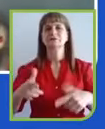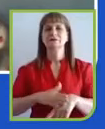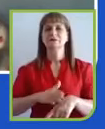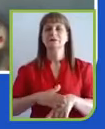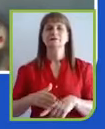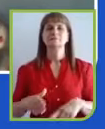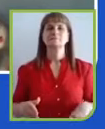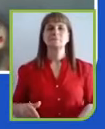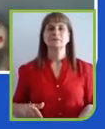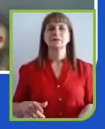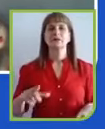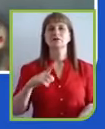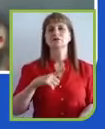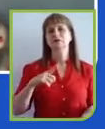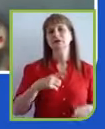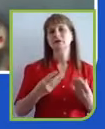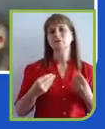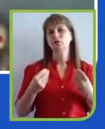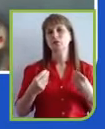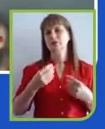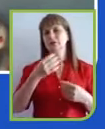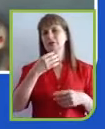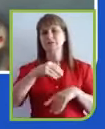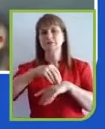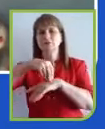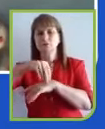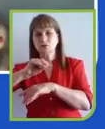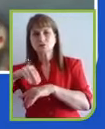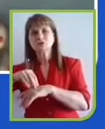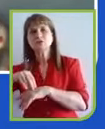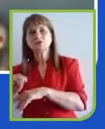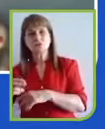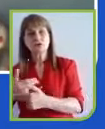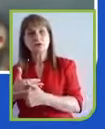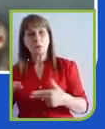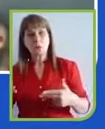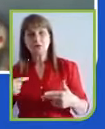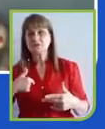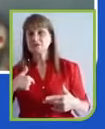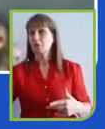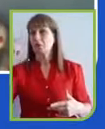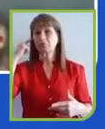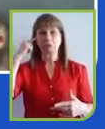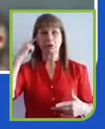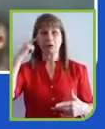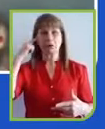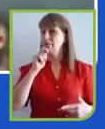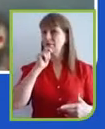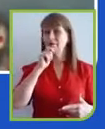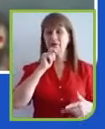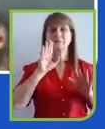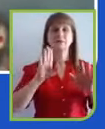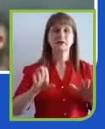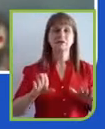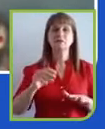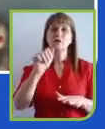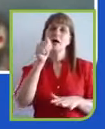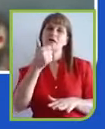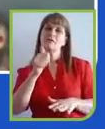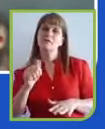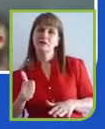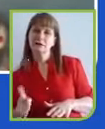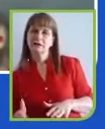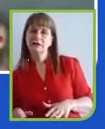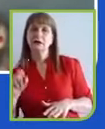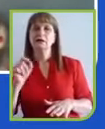a qual eu não tinha pensado até agora. A gente vai avaliar, mas, por exemplo, de aprofundar com outras